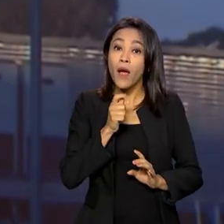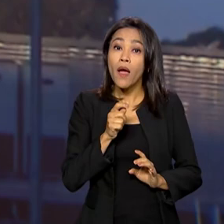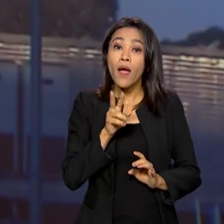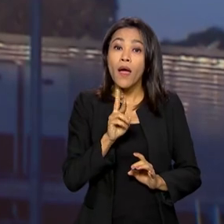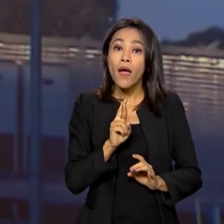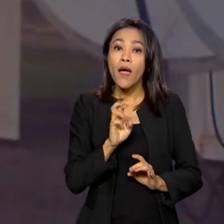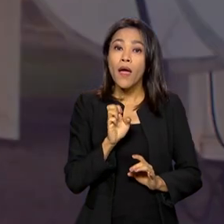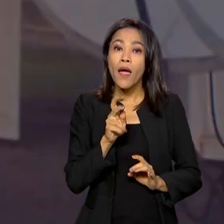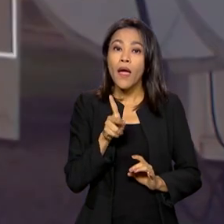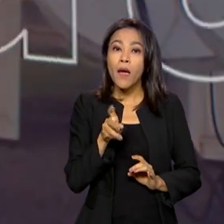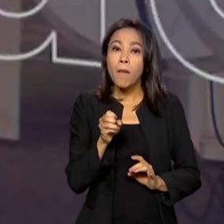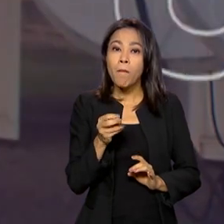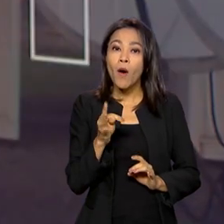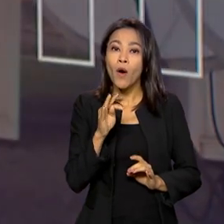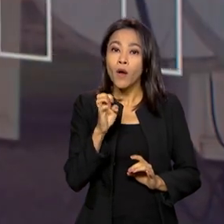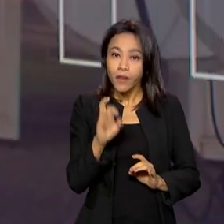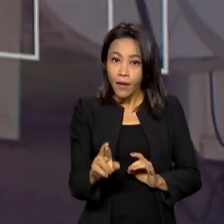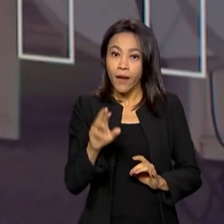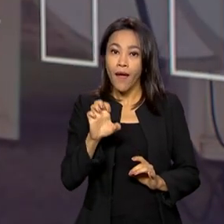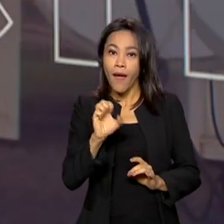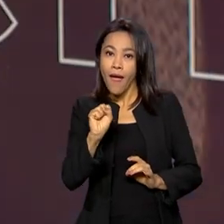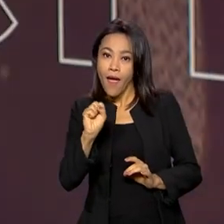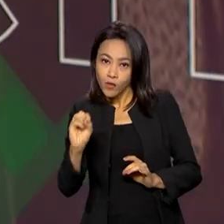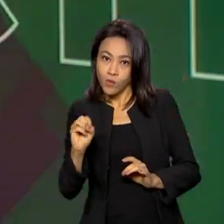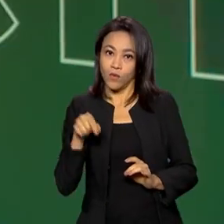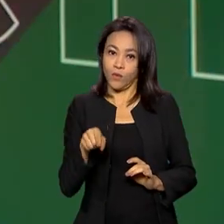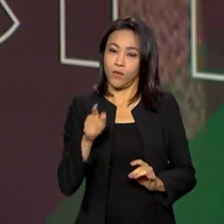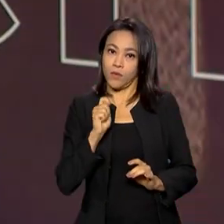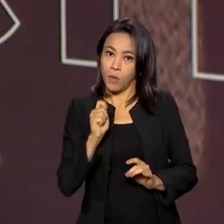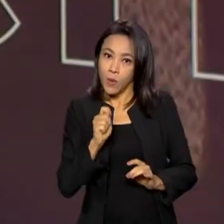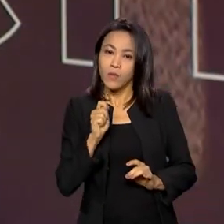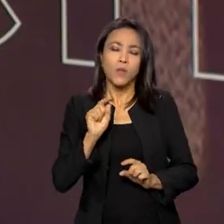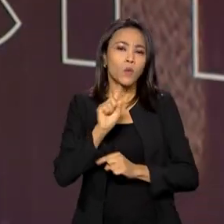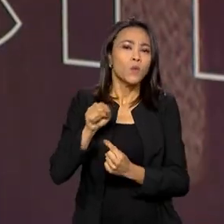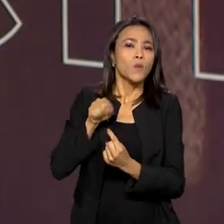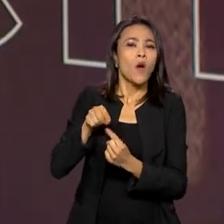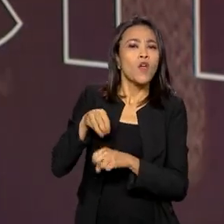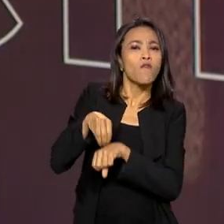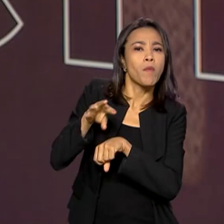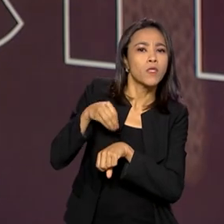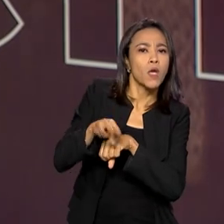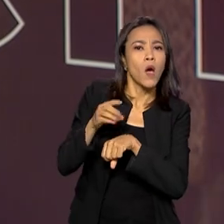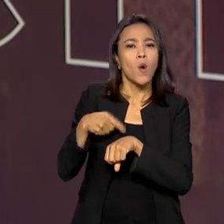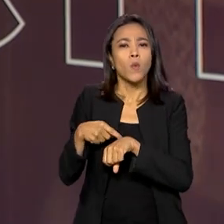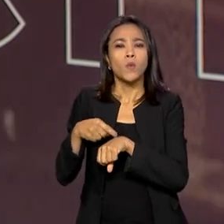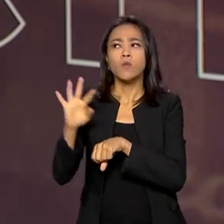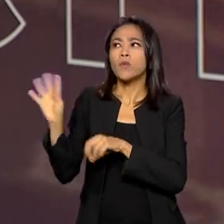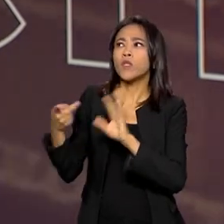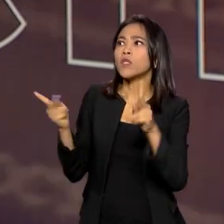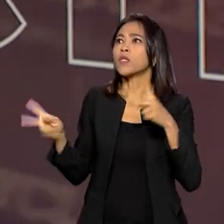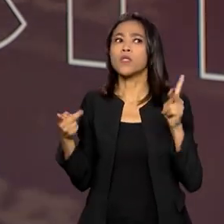e o rádio passa a ter um parcel muito forte de informação noticioso.